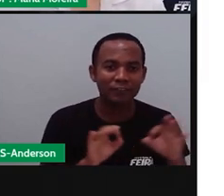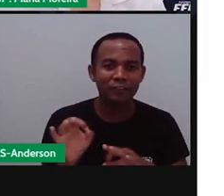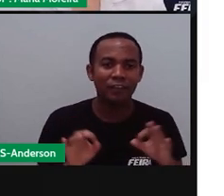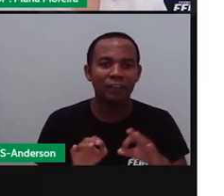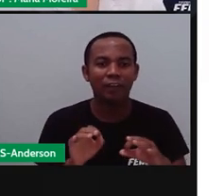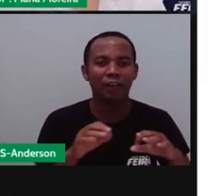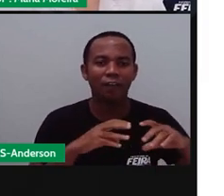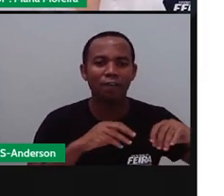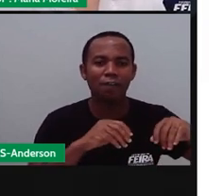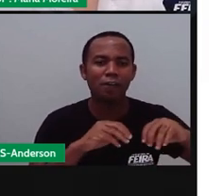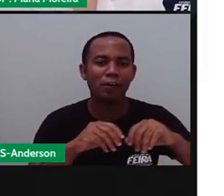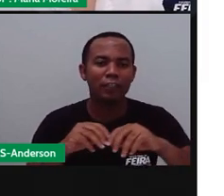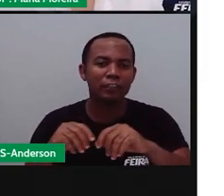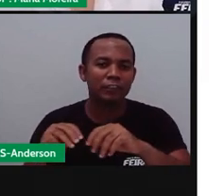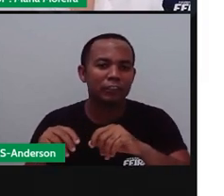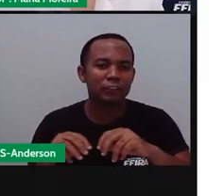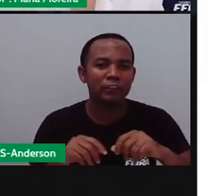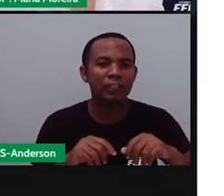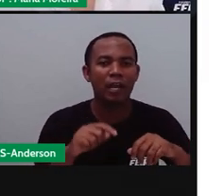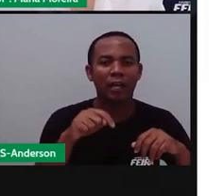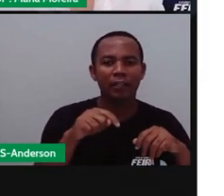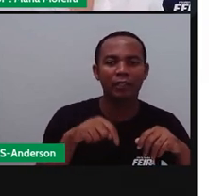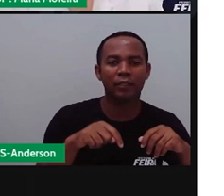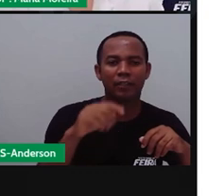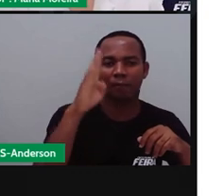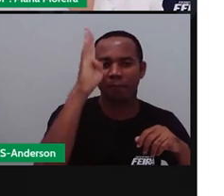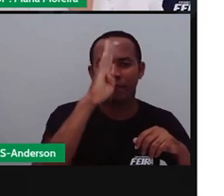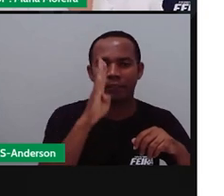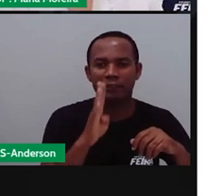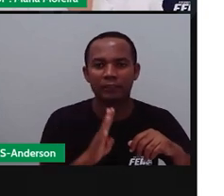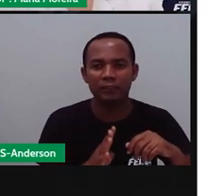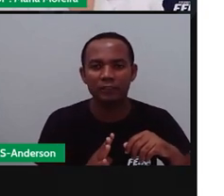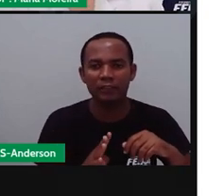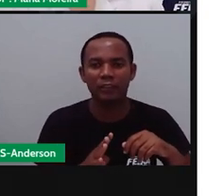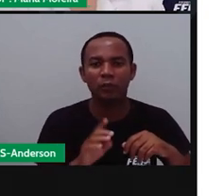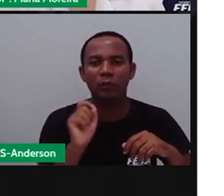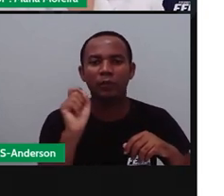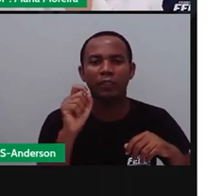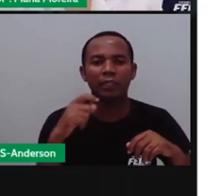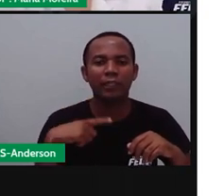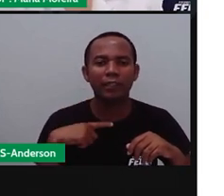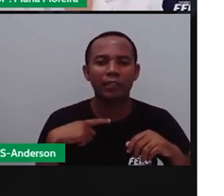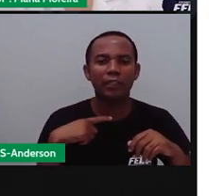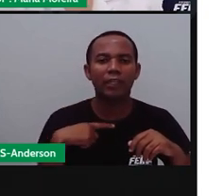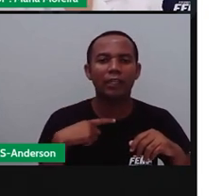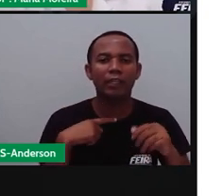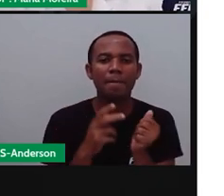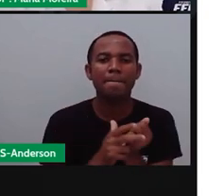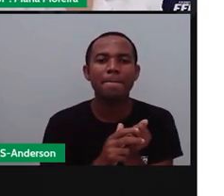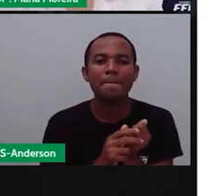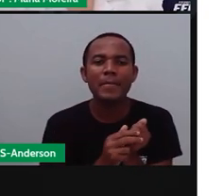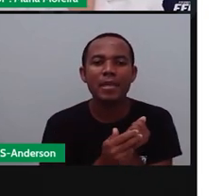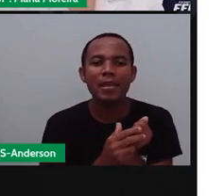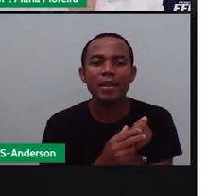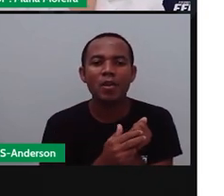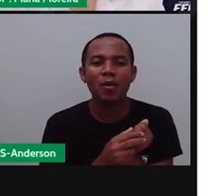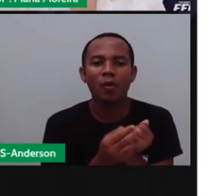inverno. Só que aqui no Brasil, né? Trigo, a gente produz? Não, aqui o negócio é milho.